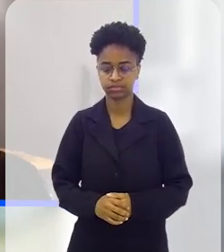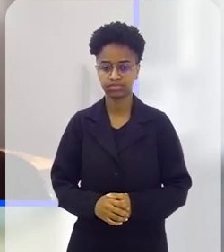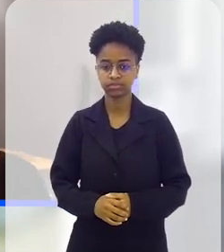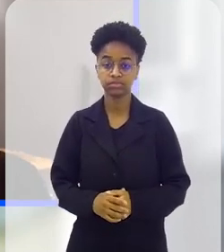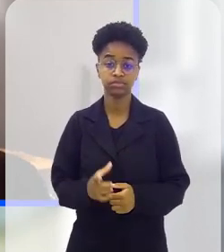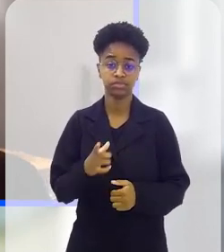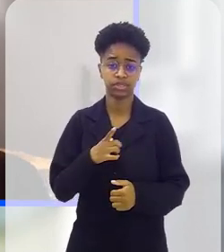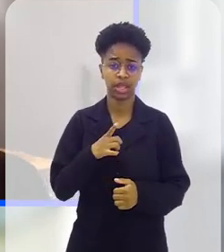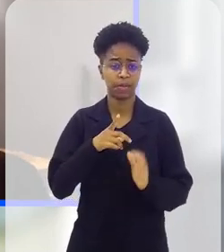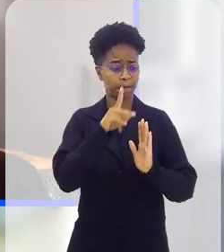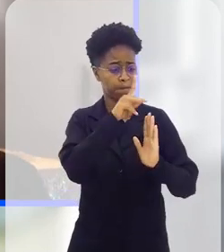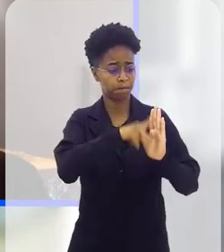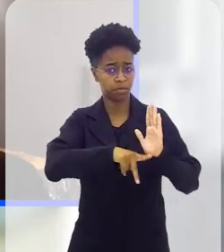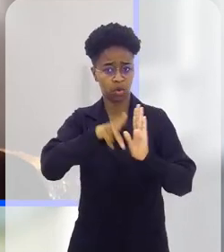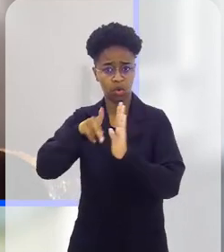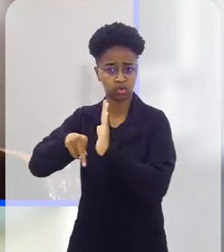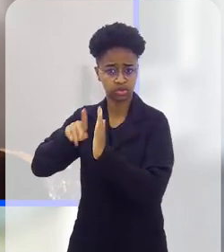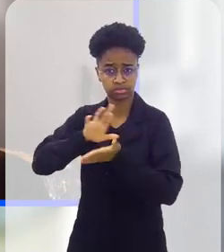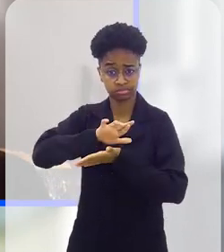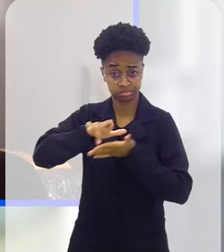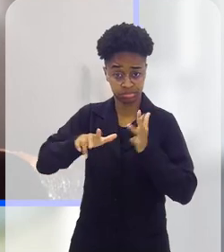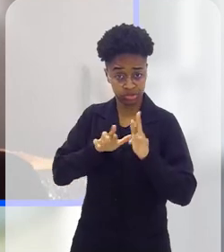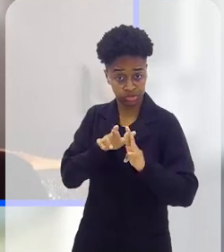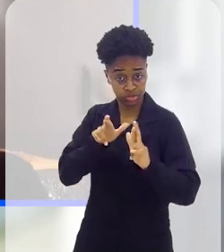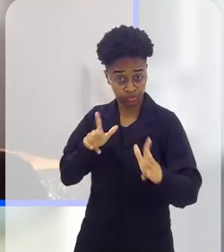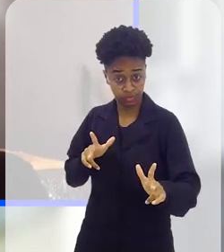se dedica a diferentes projetos.